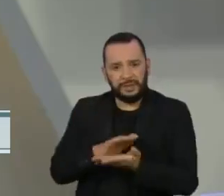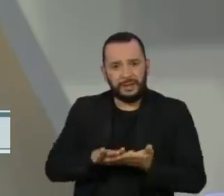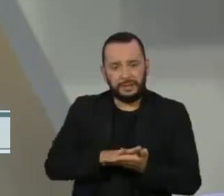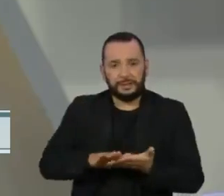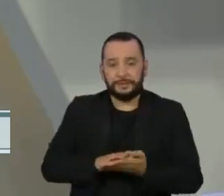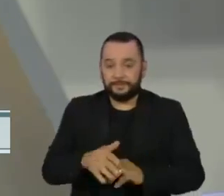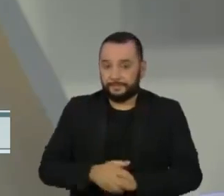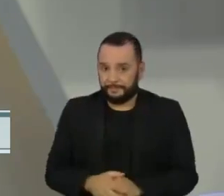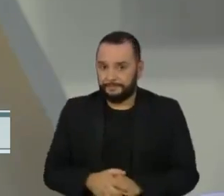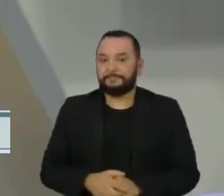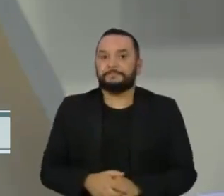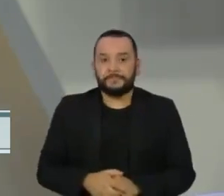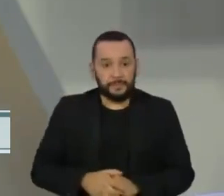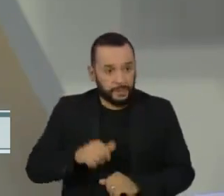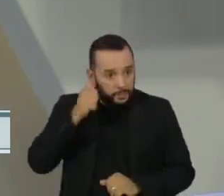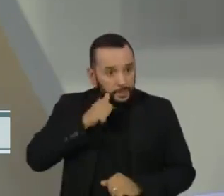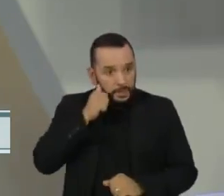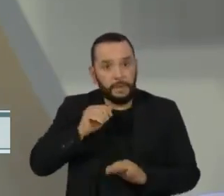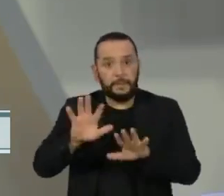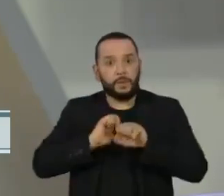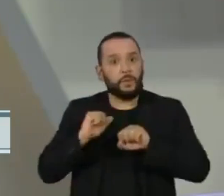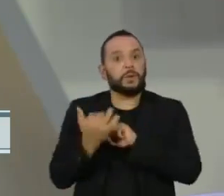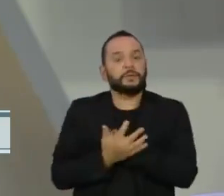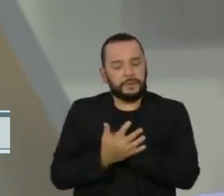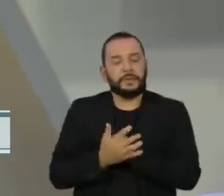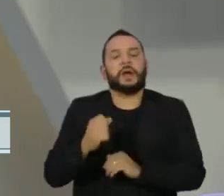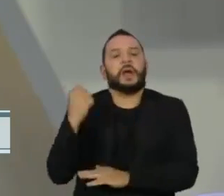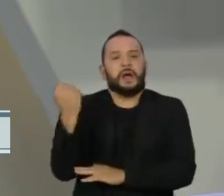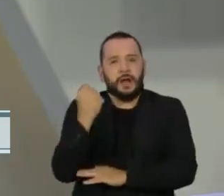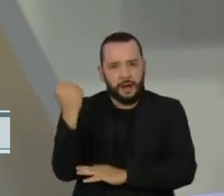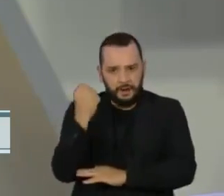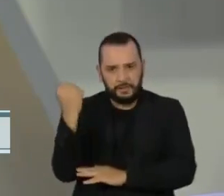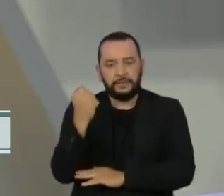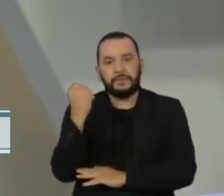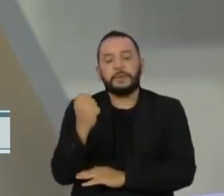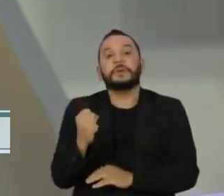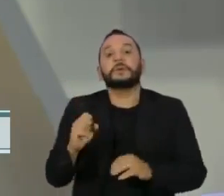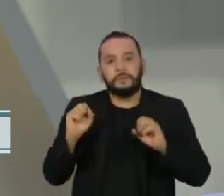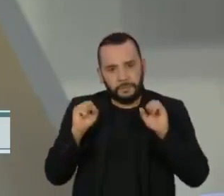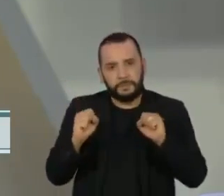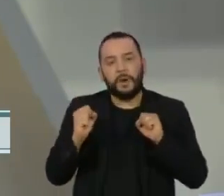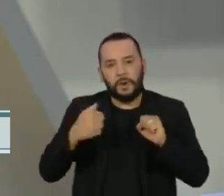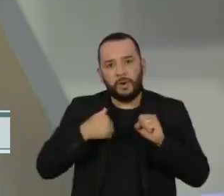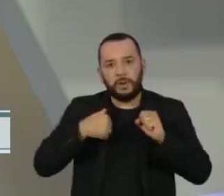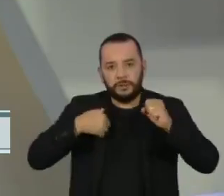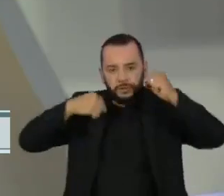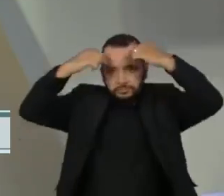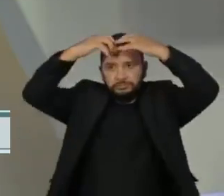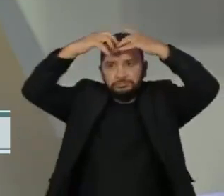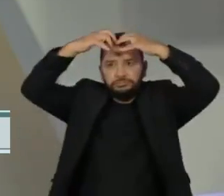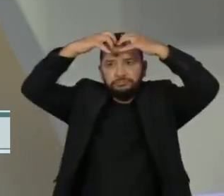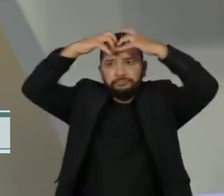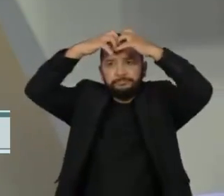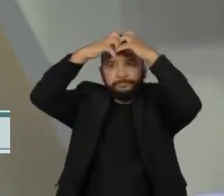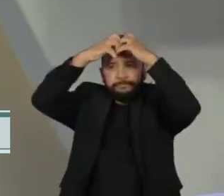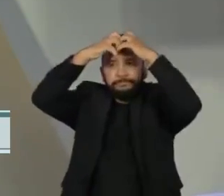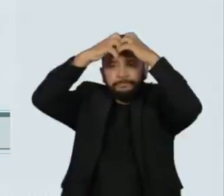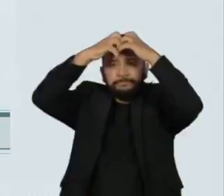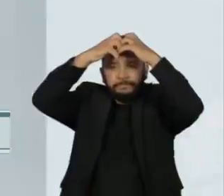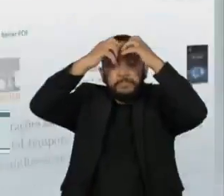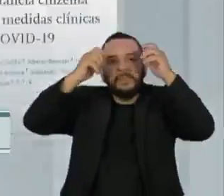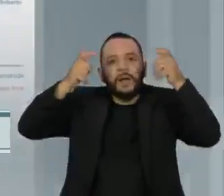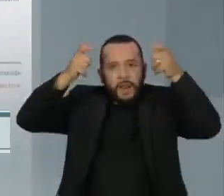Pacientes com a forma grave da covid podem ter redução da massa cinzenta do cérebro, a área de processamento de informações.